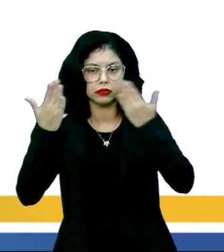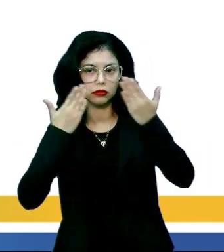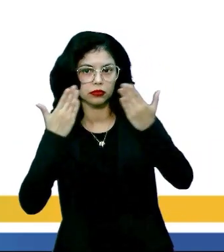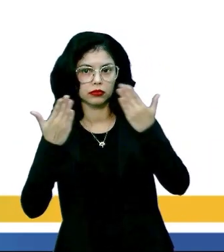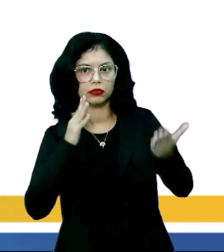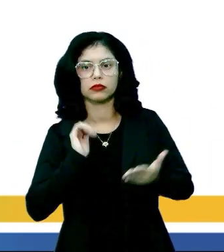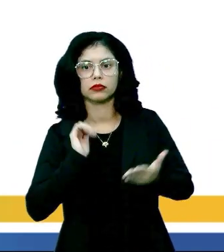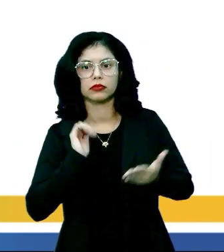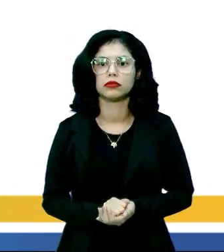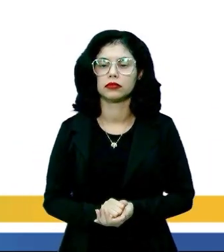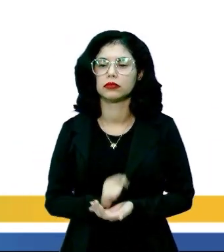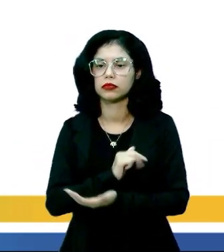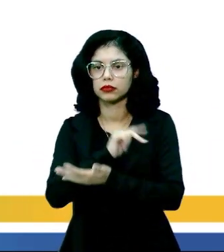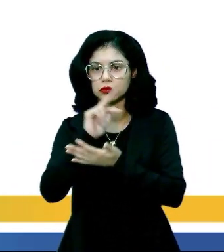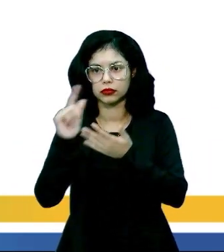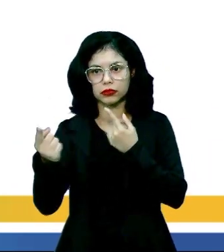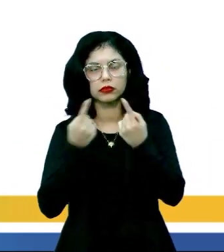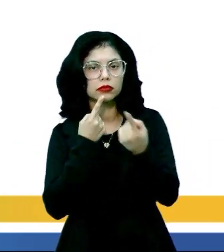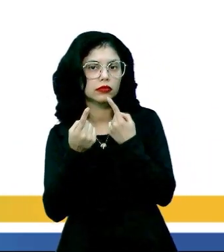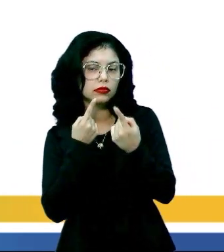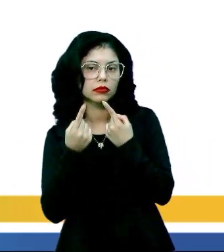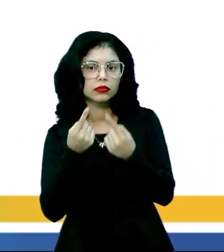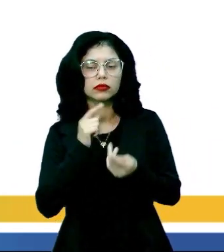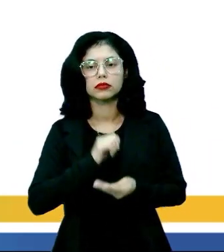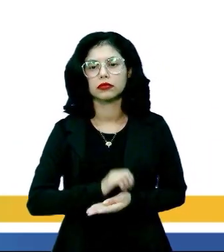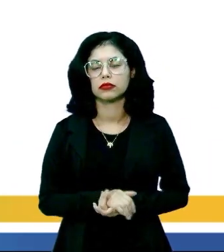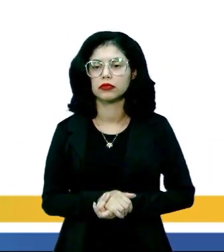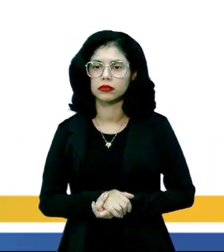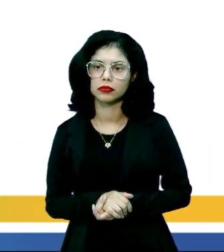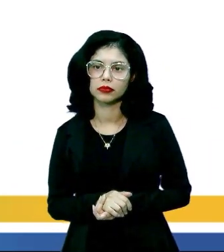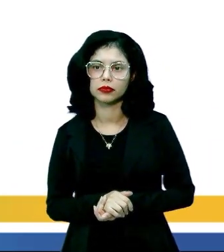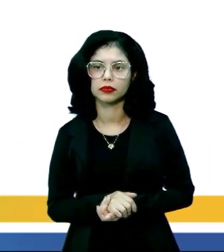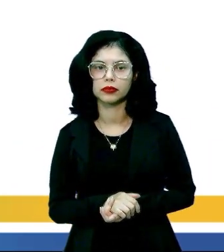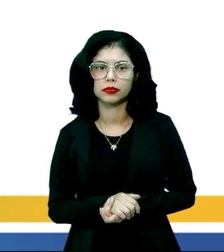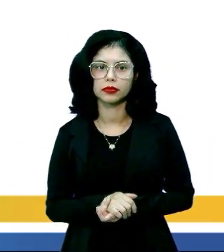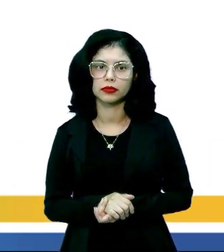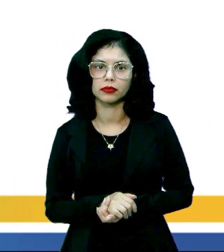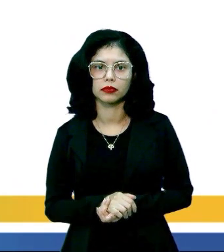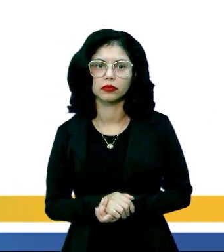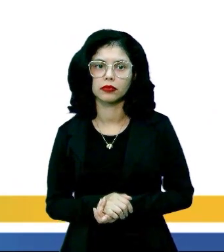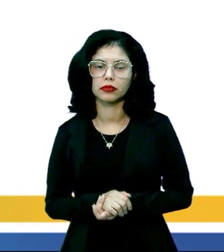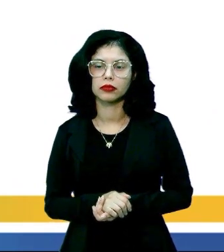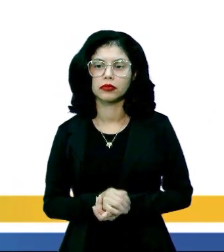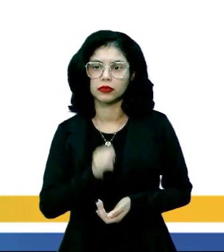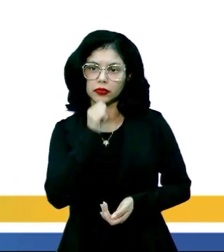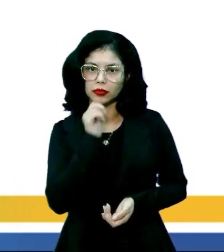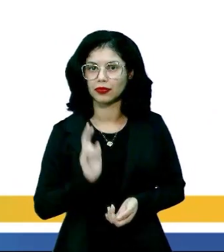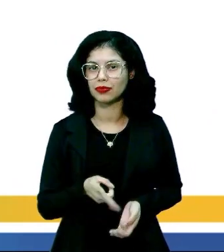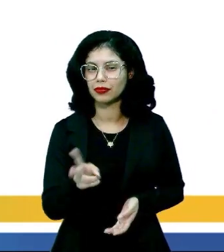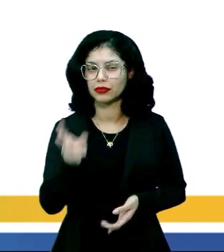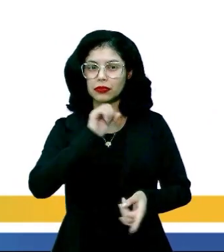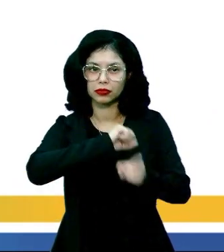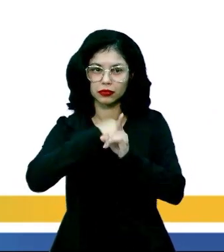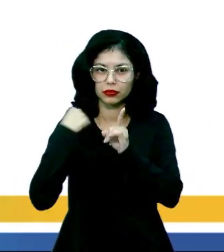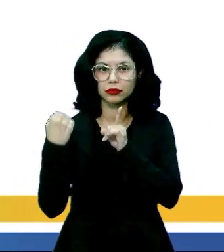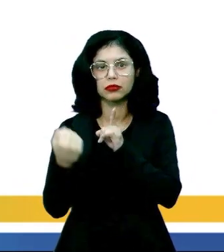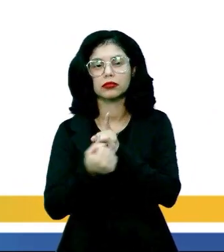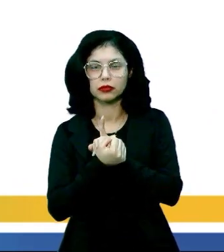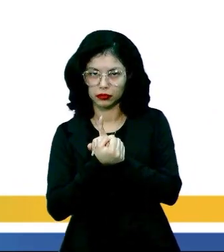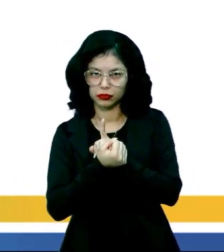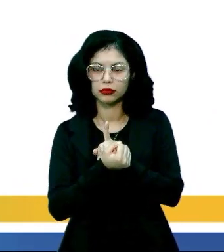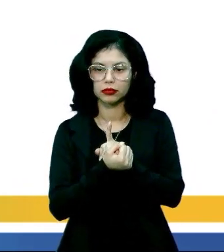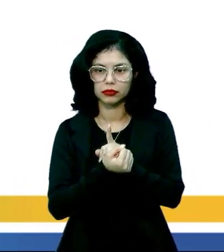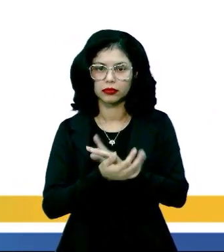crescente de psicólogos com um efeito adverso da comunicação instantânea nos